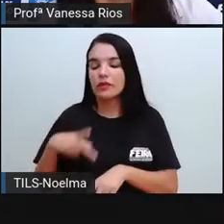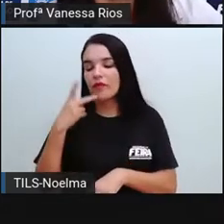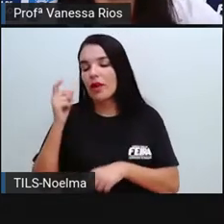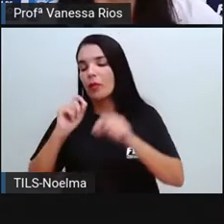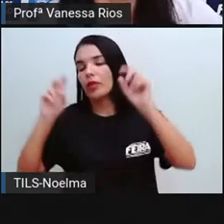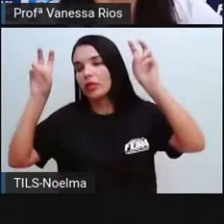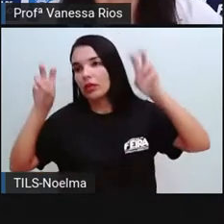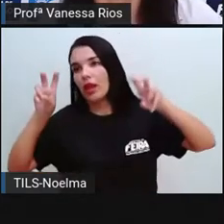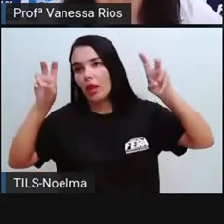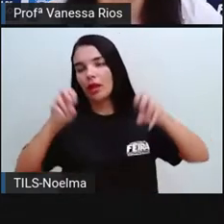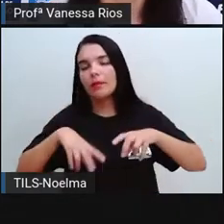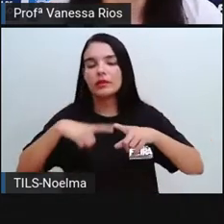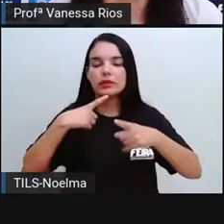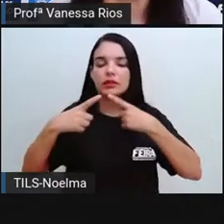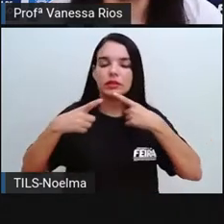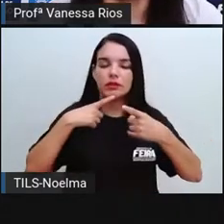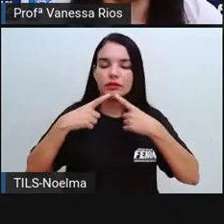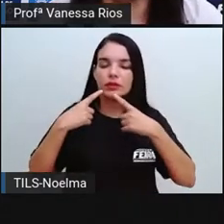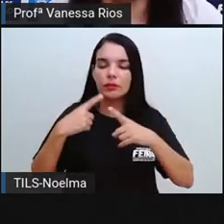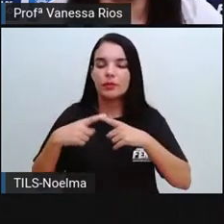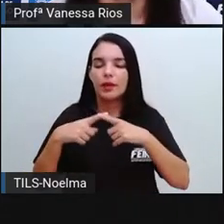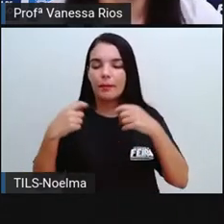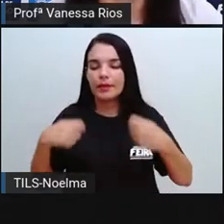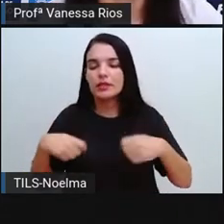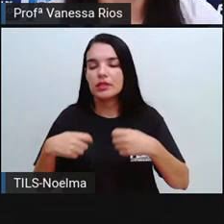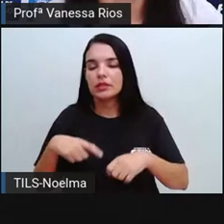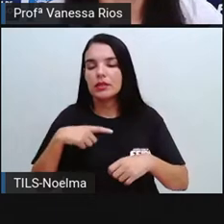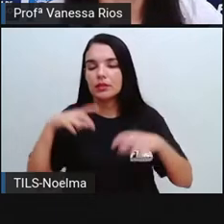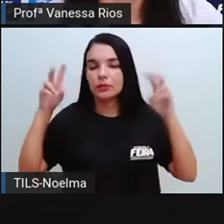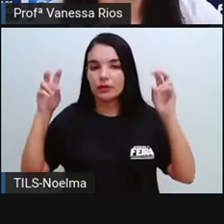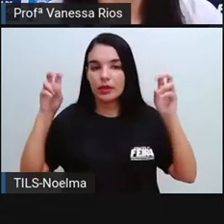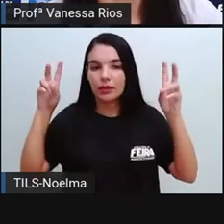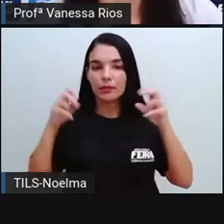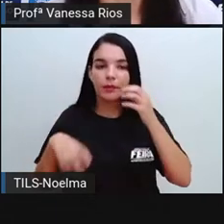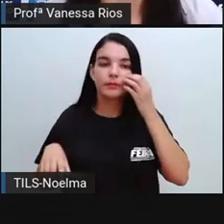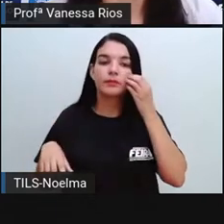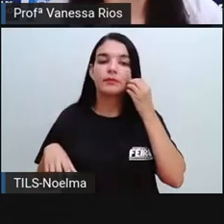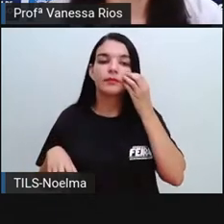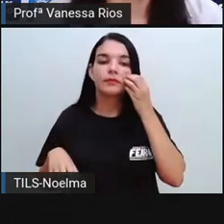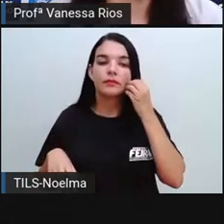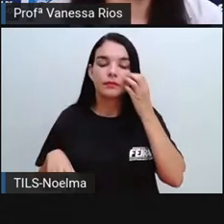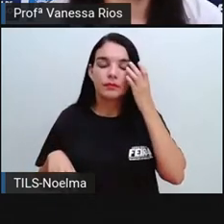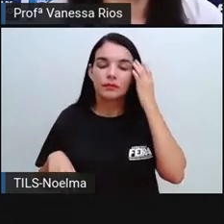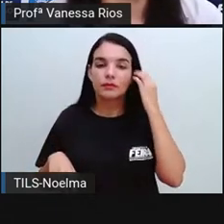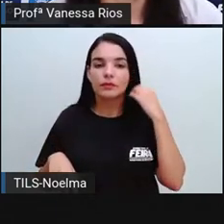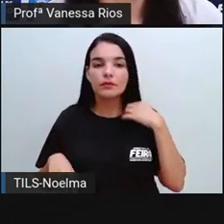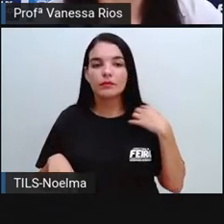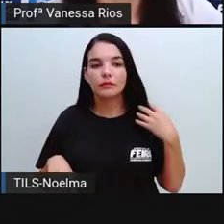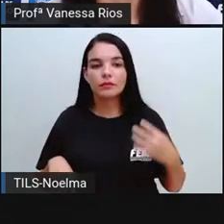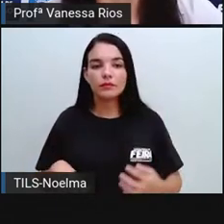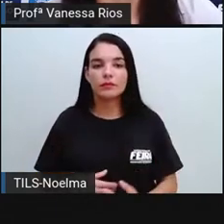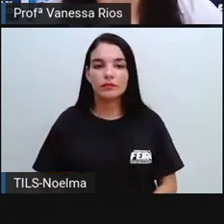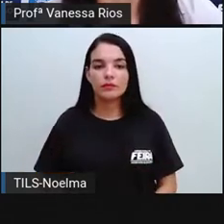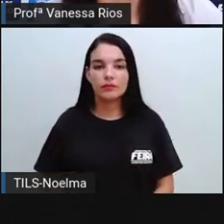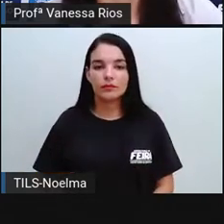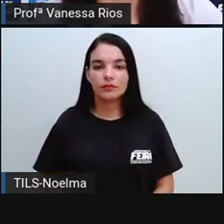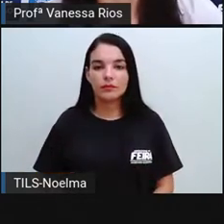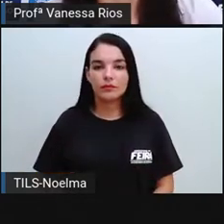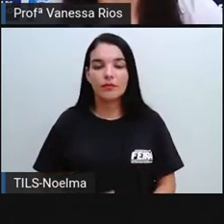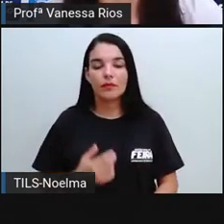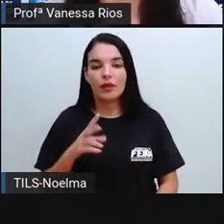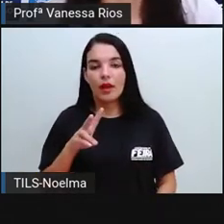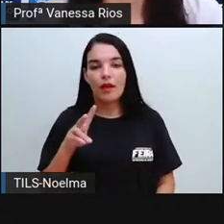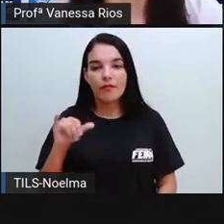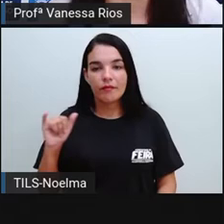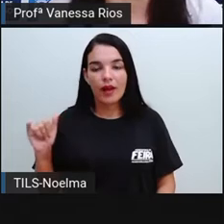o tema da entrevista, porque a entrevista precisa de um tema. Então, vai se abordar o tema da entrevista, vai ter o